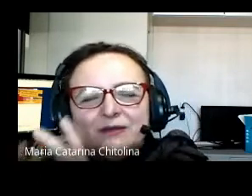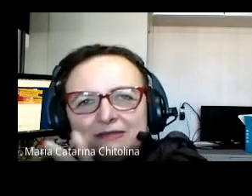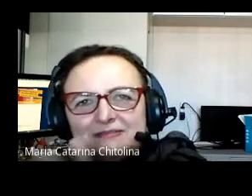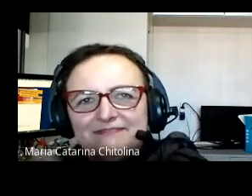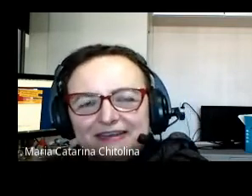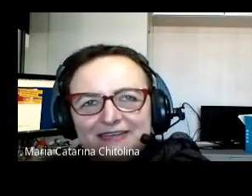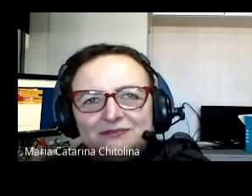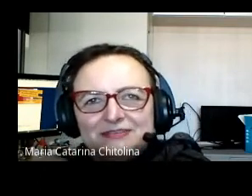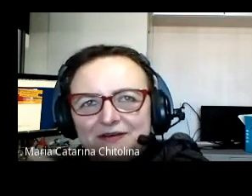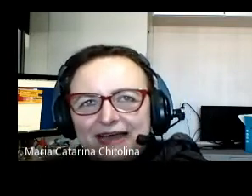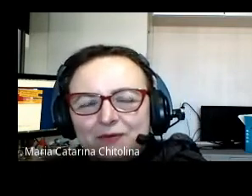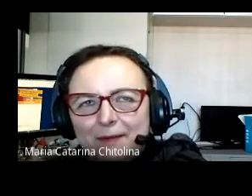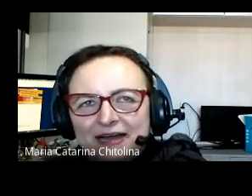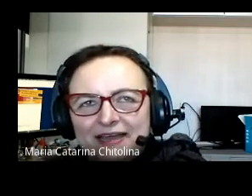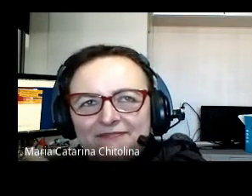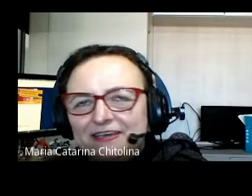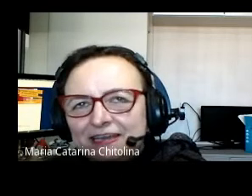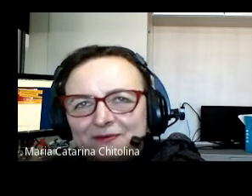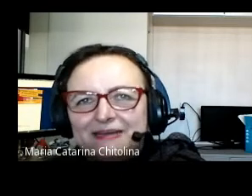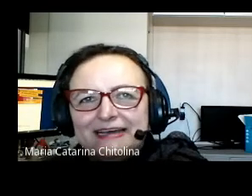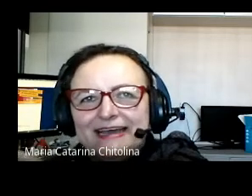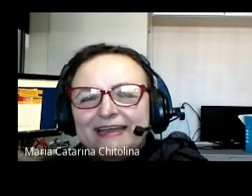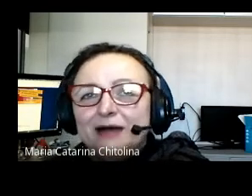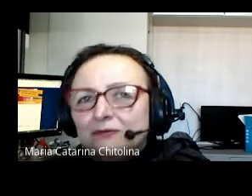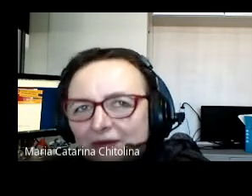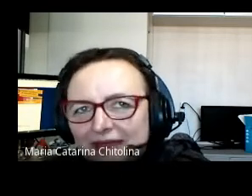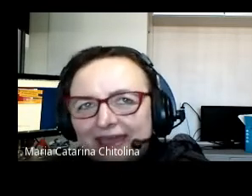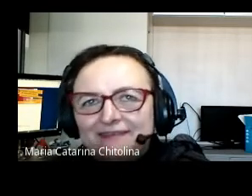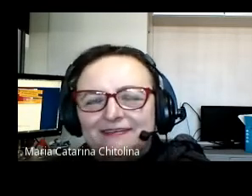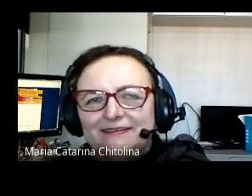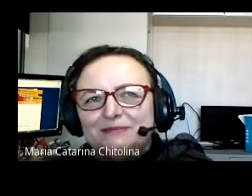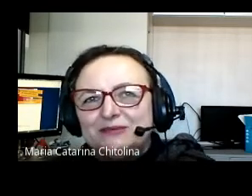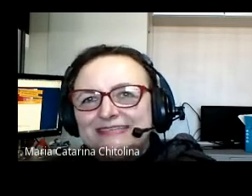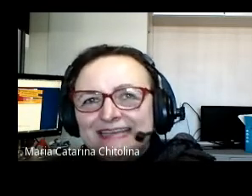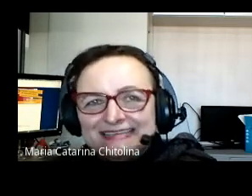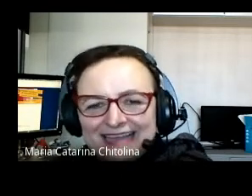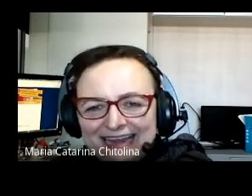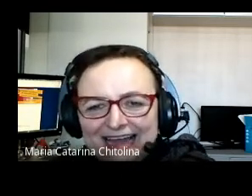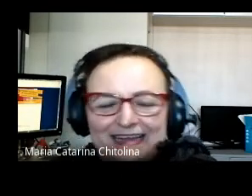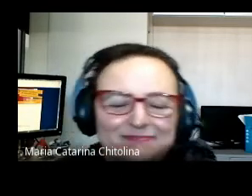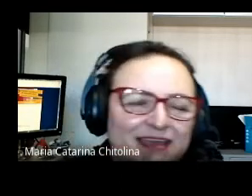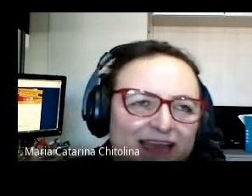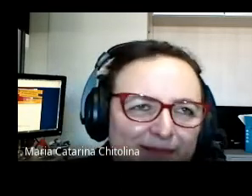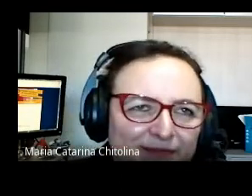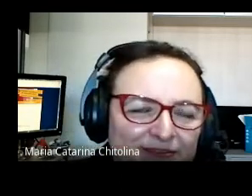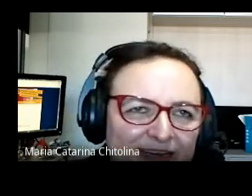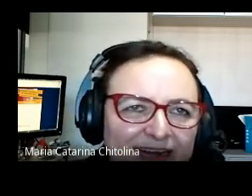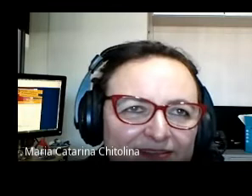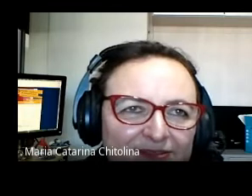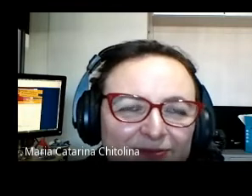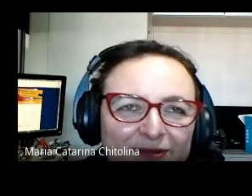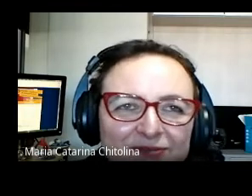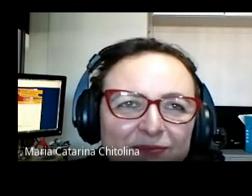enquanto está falando No celular Com a mãe É filho É irmão de alguém A pessoa está aqui Está lá A